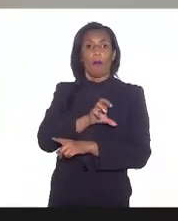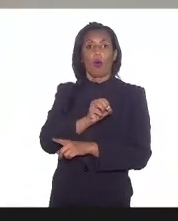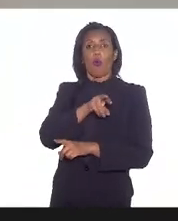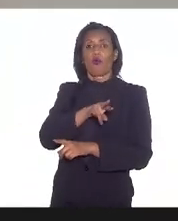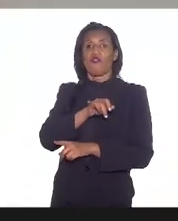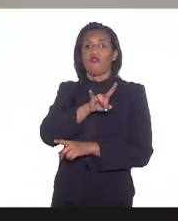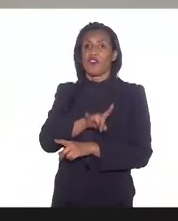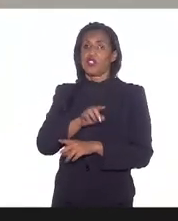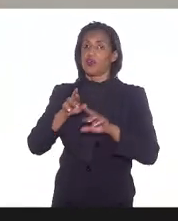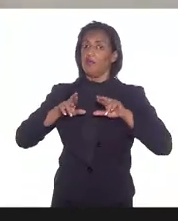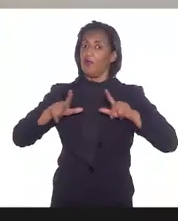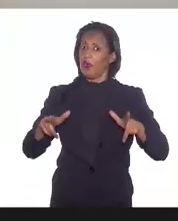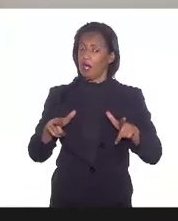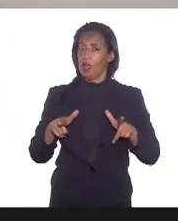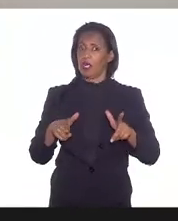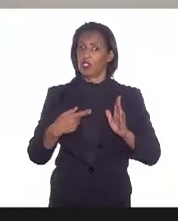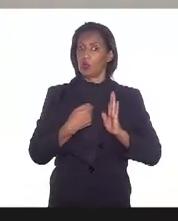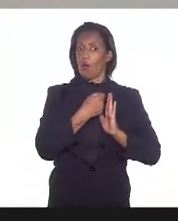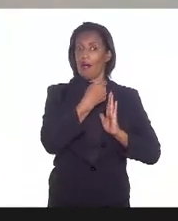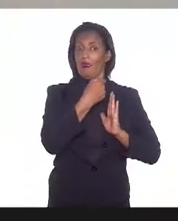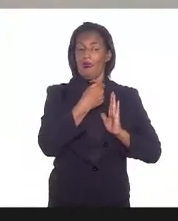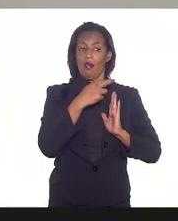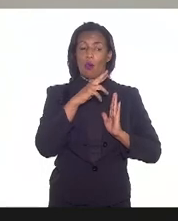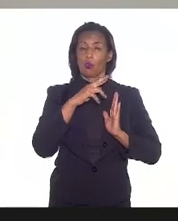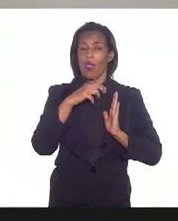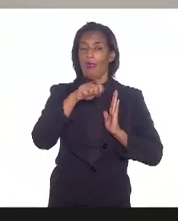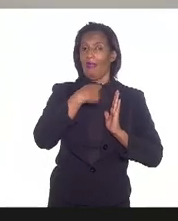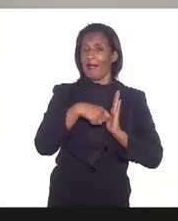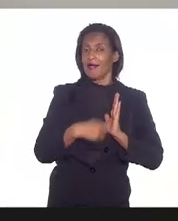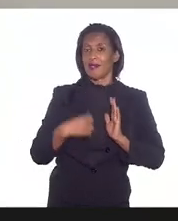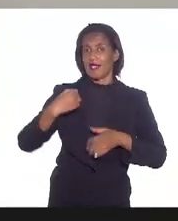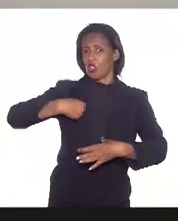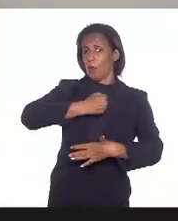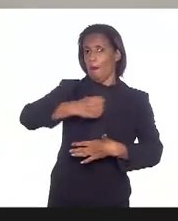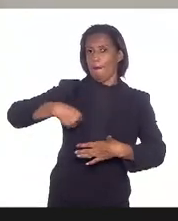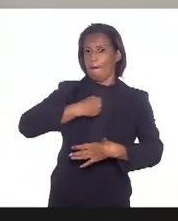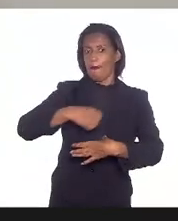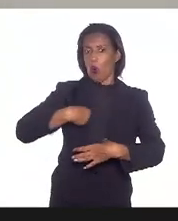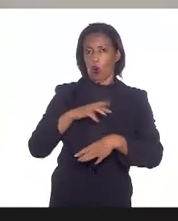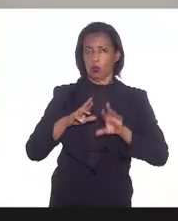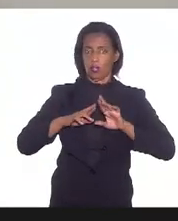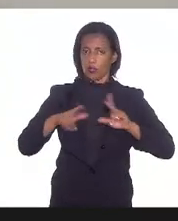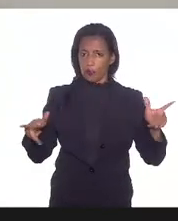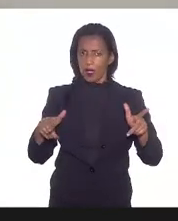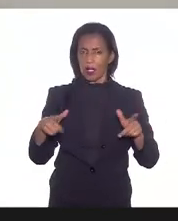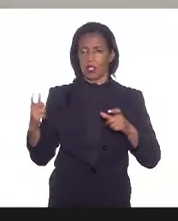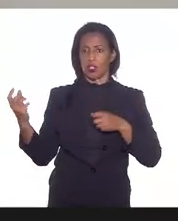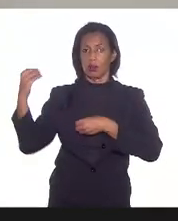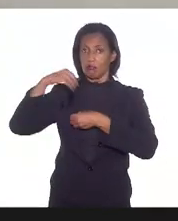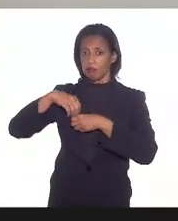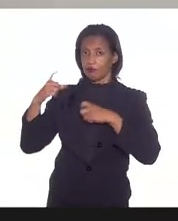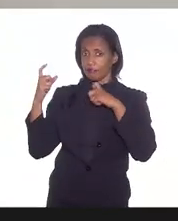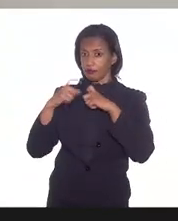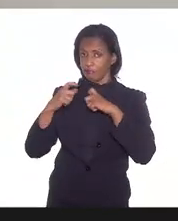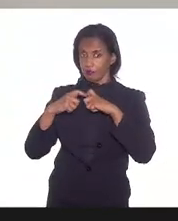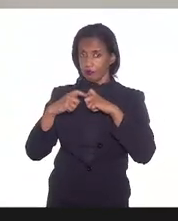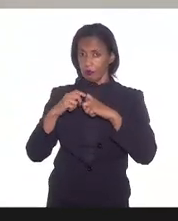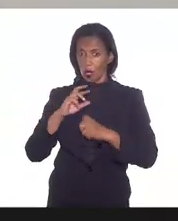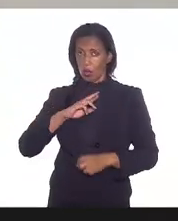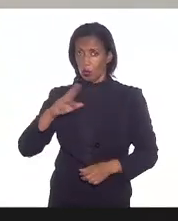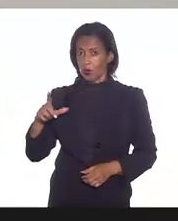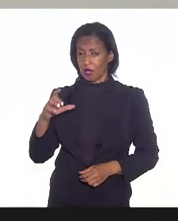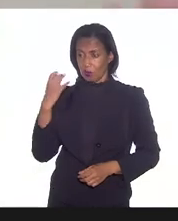então essa não é receita de bolo que vai se aplicar para todo mundo na verdade na medicina nós não somos uma ciência